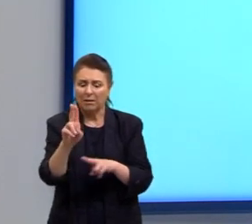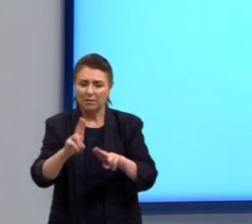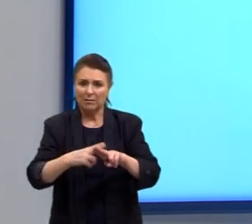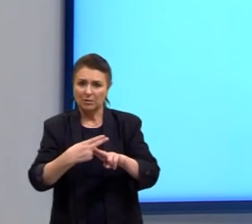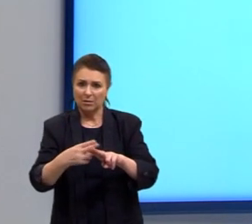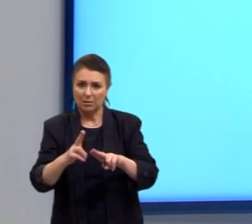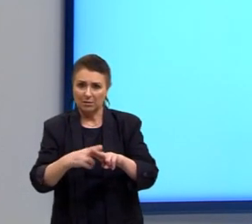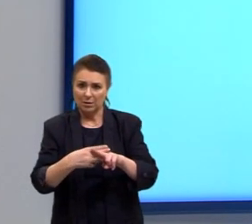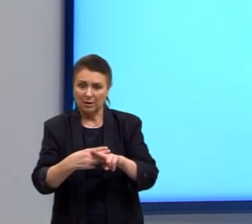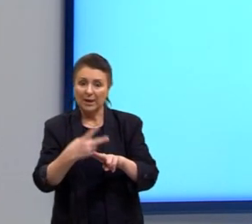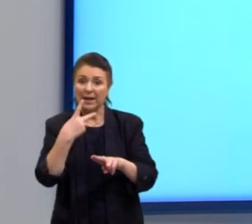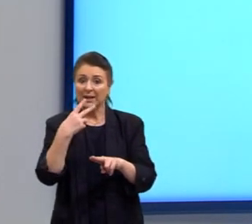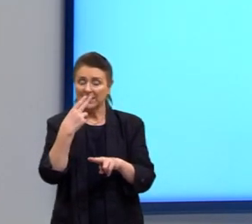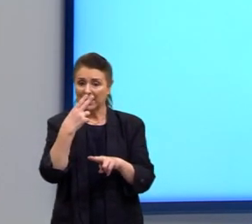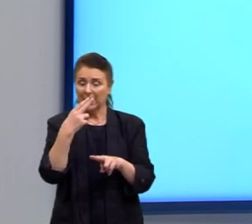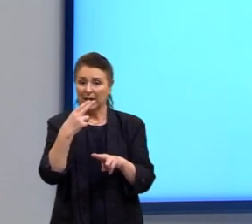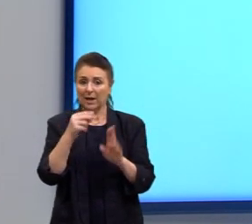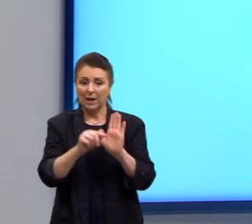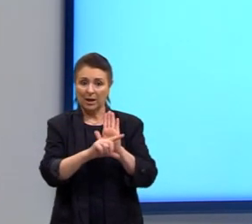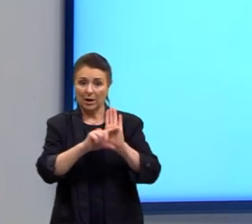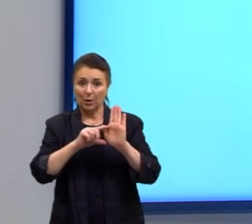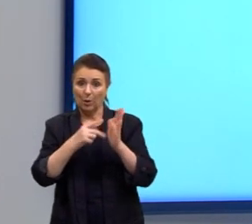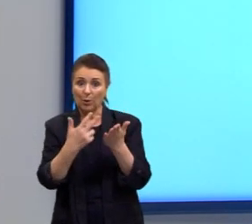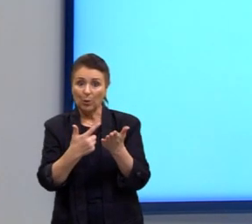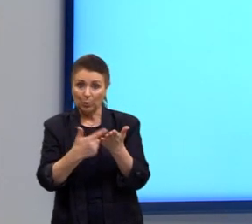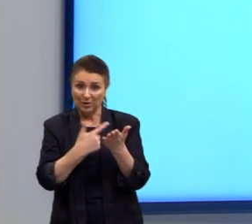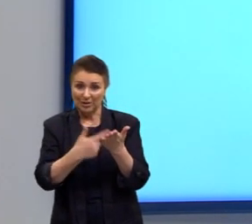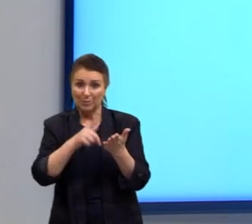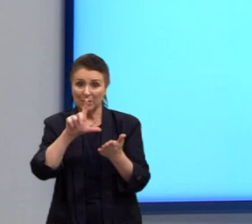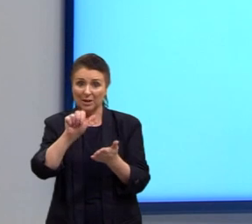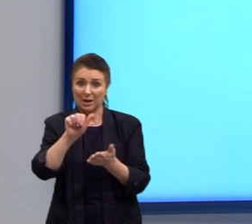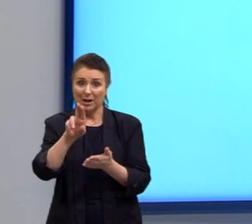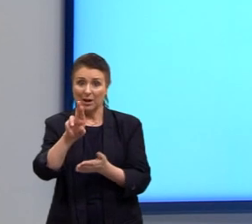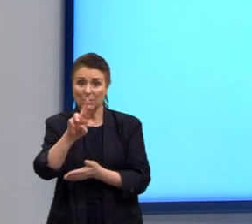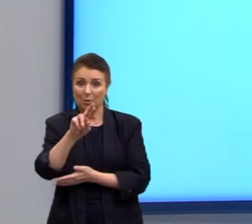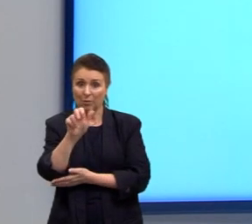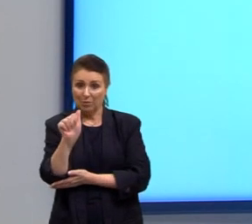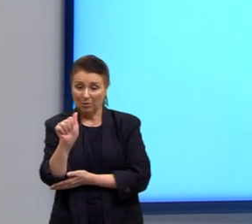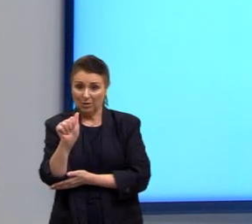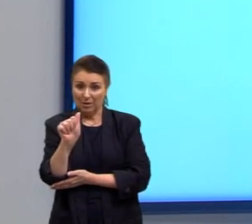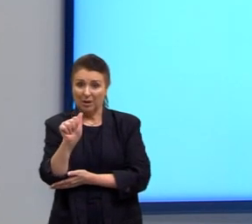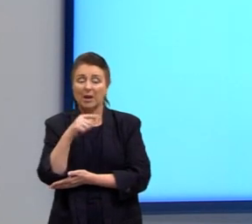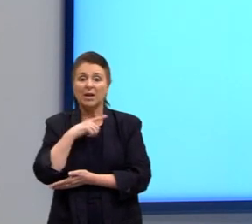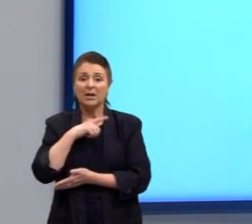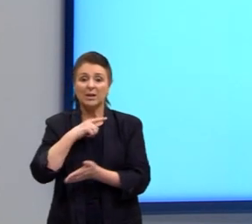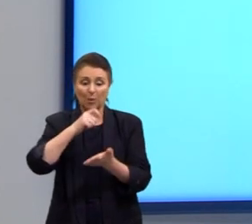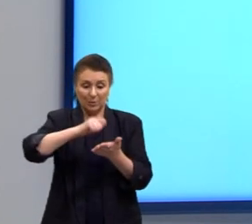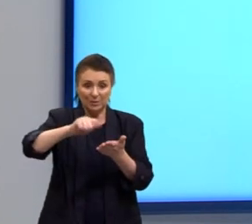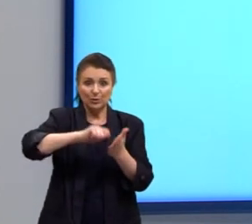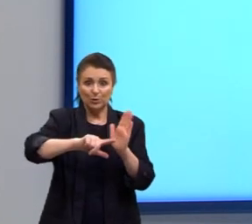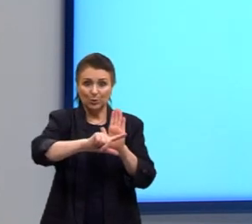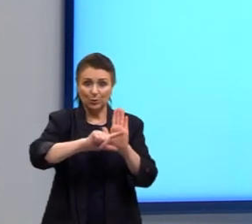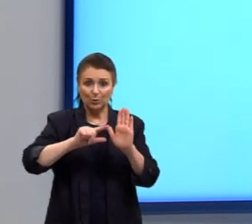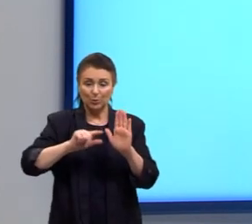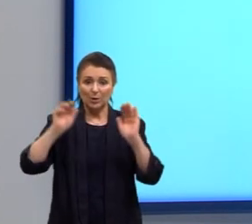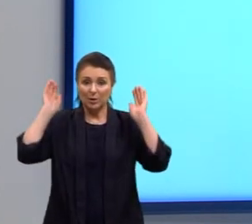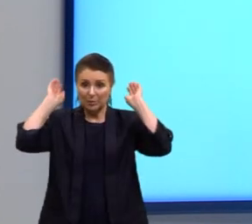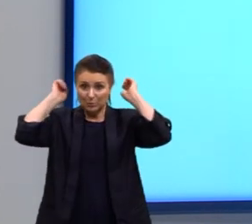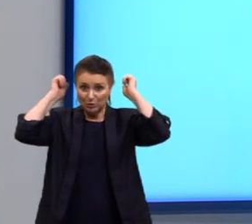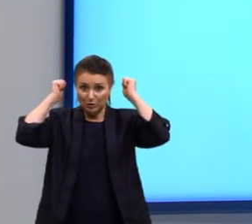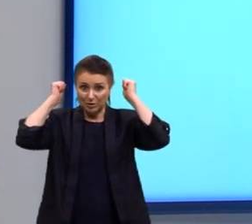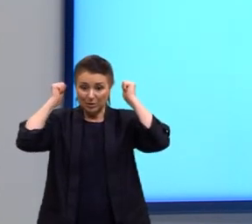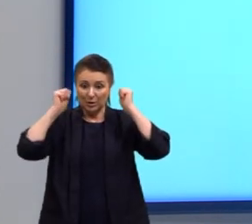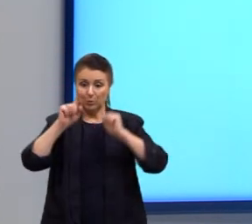o nome da obra de Laura Esquivel, escritora mexicana, quando nós utilizamos esse termo, significa assim,